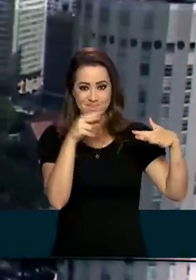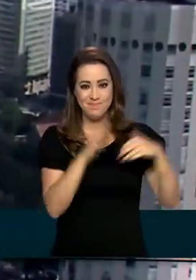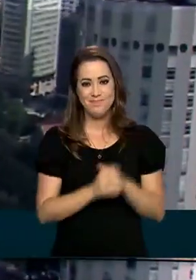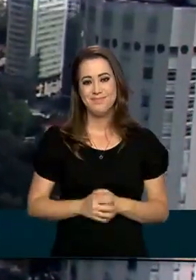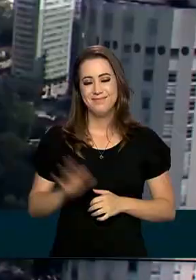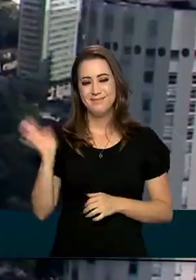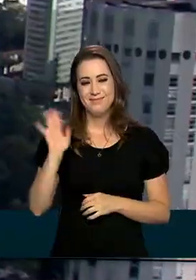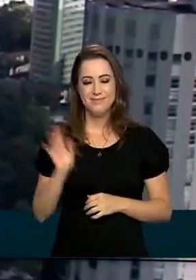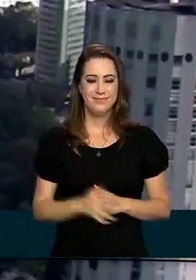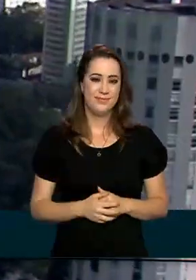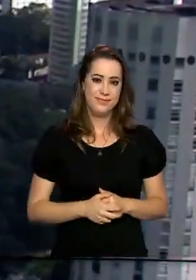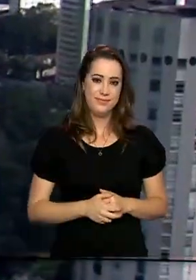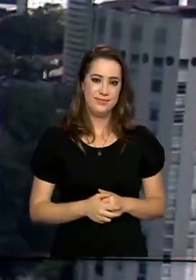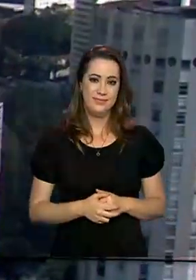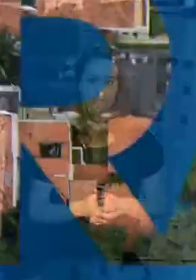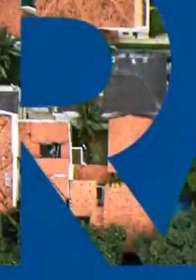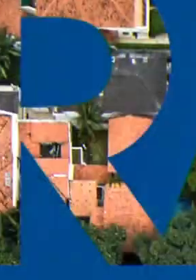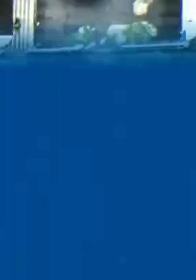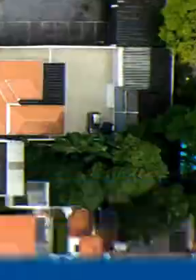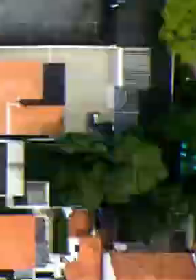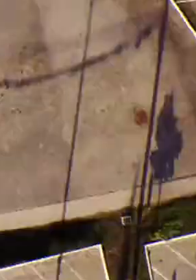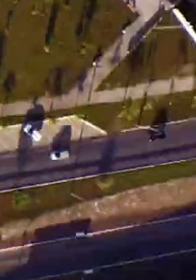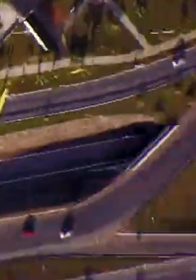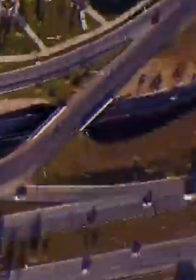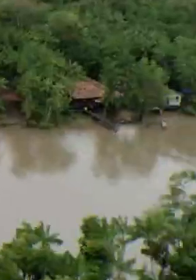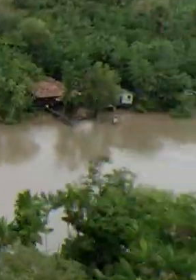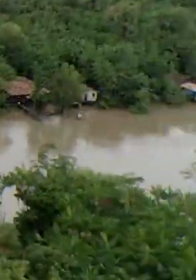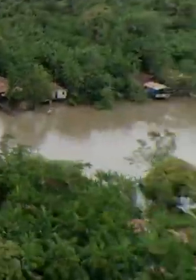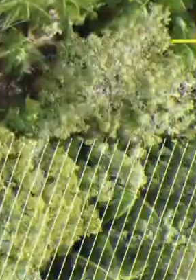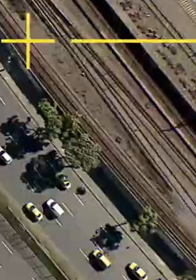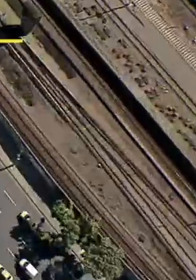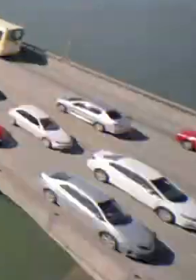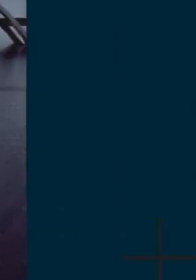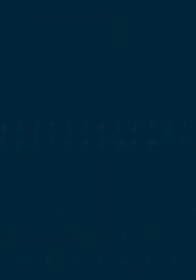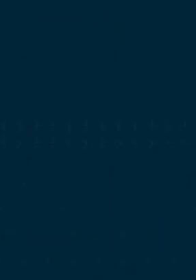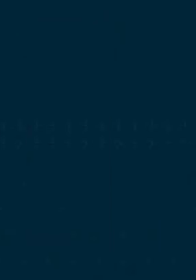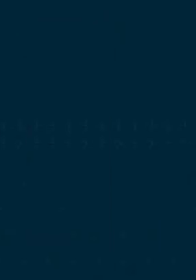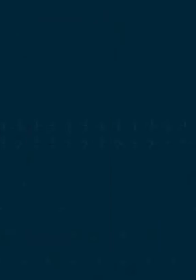sociais. Até a próxima edição. Transcrição Quintena